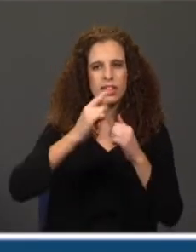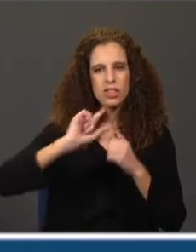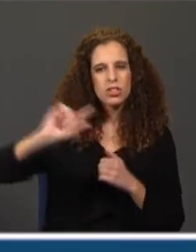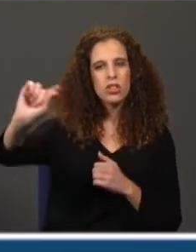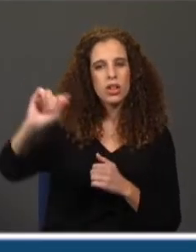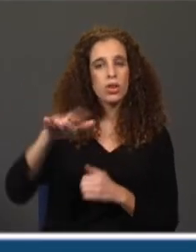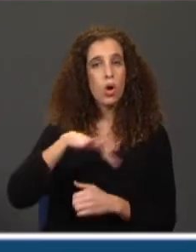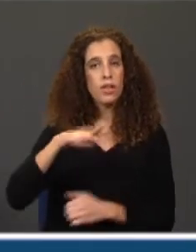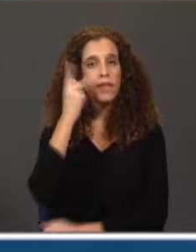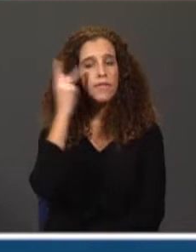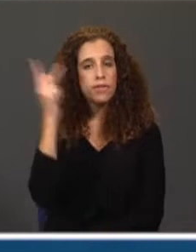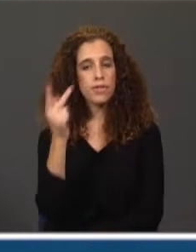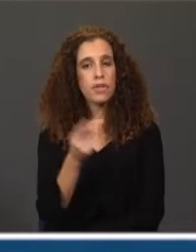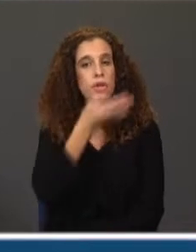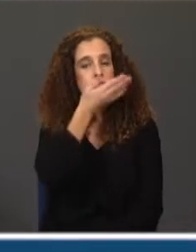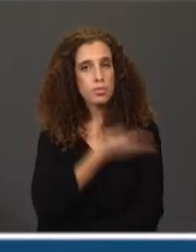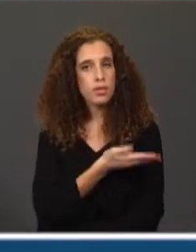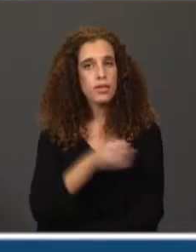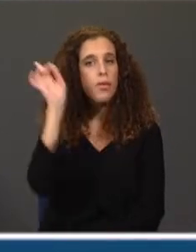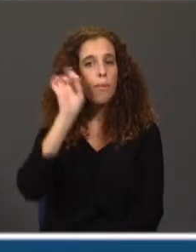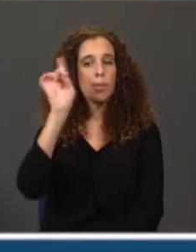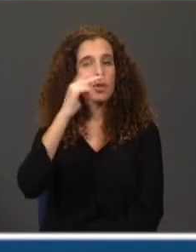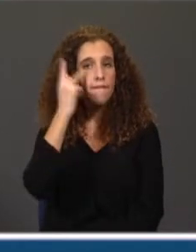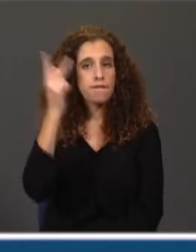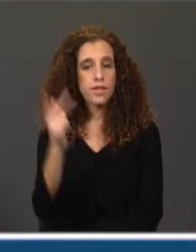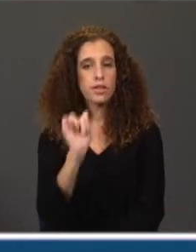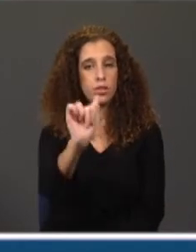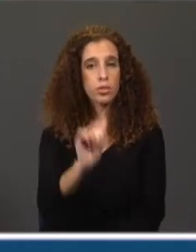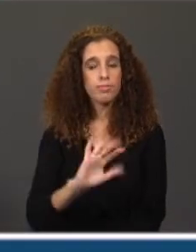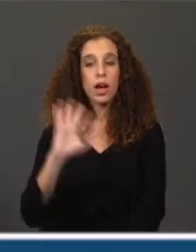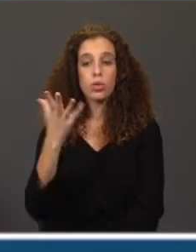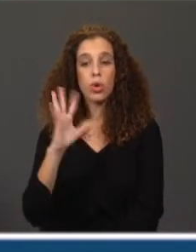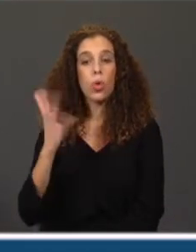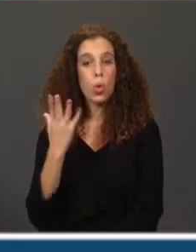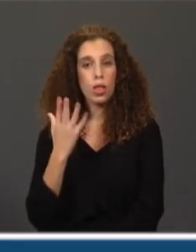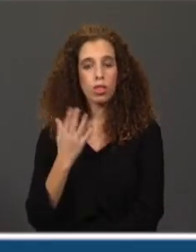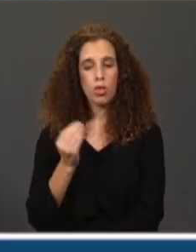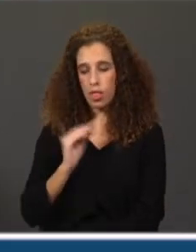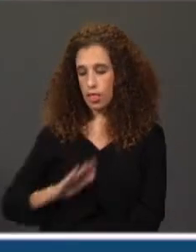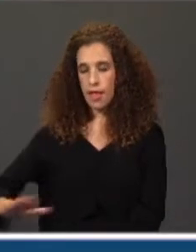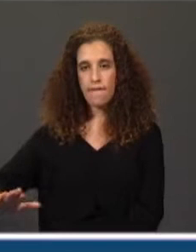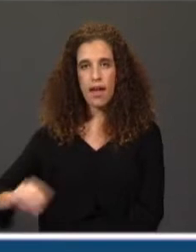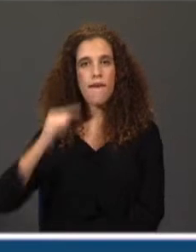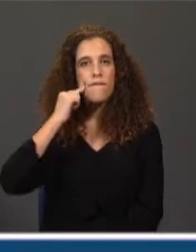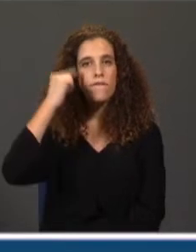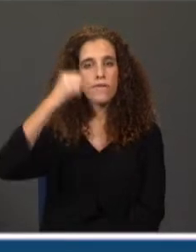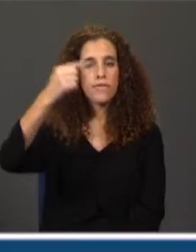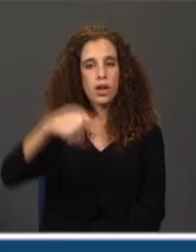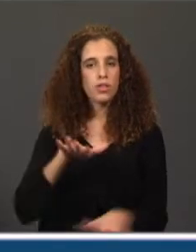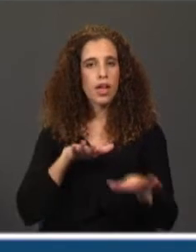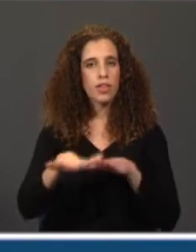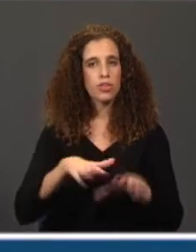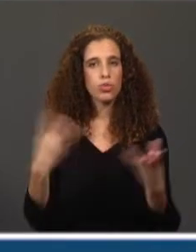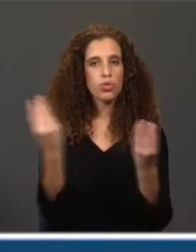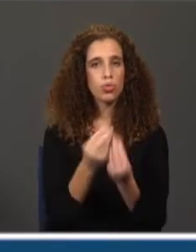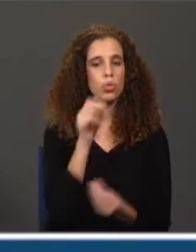essa experiência que teve uma importância fulcral na sua vida e que se passou na infância, a tal viagem a Itália com